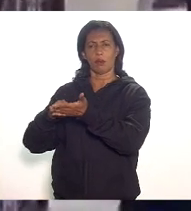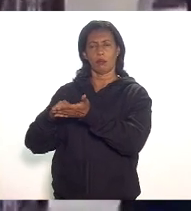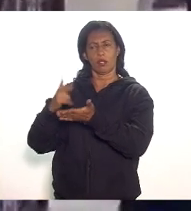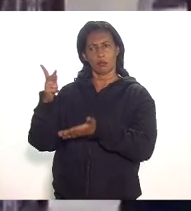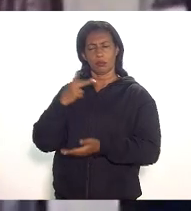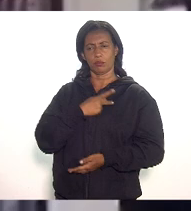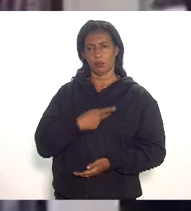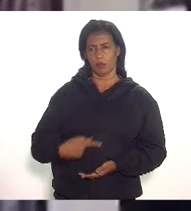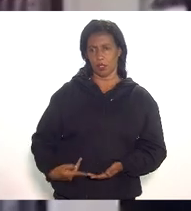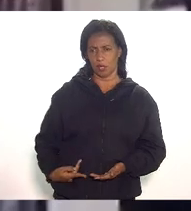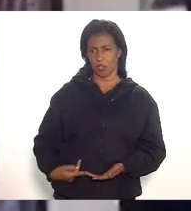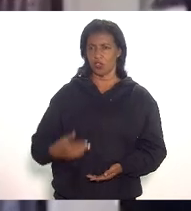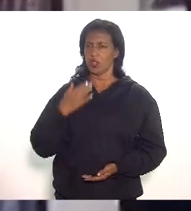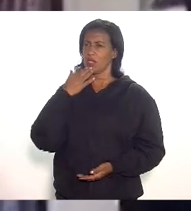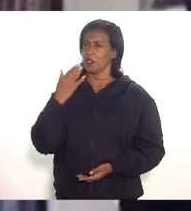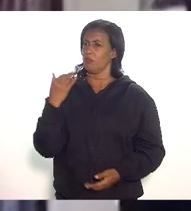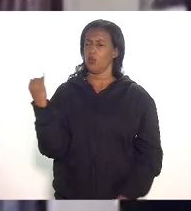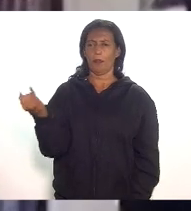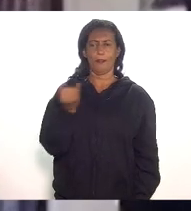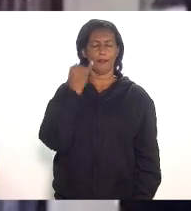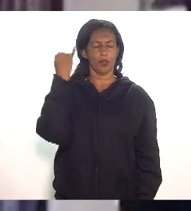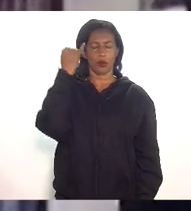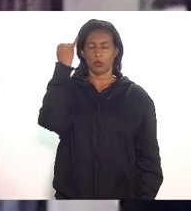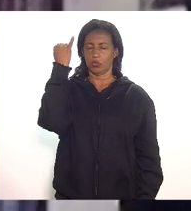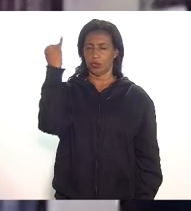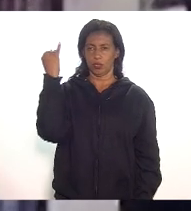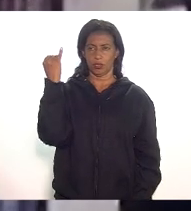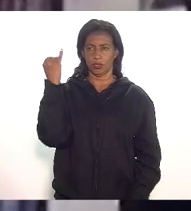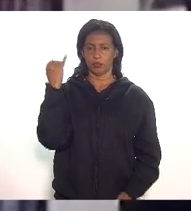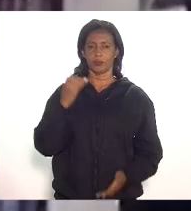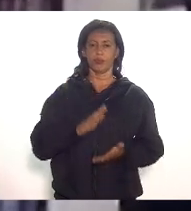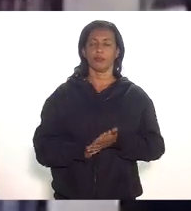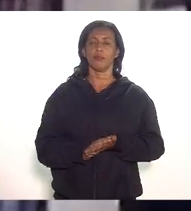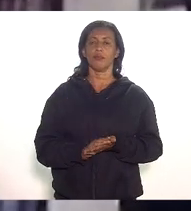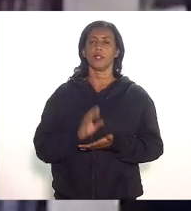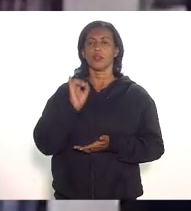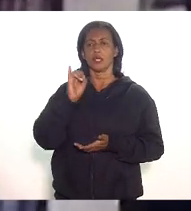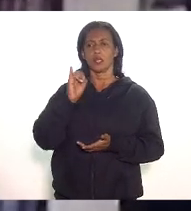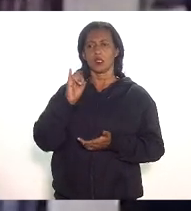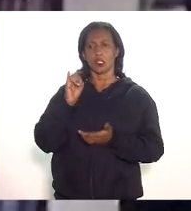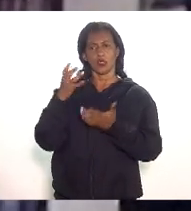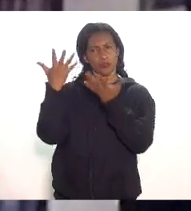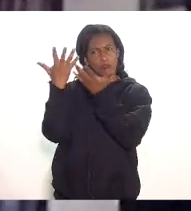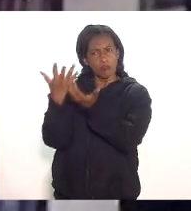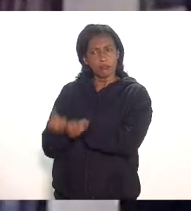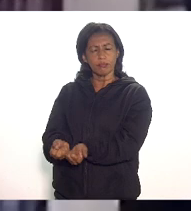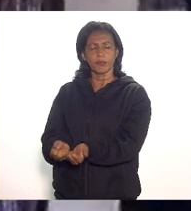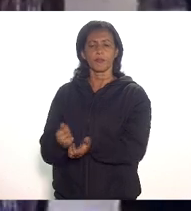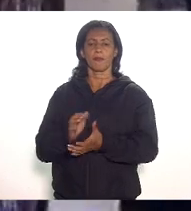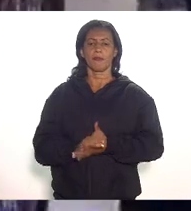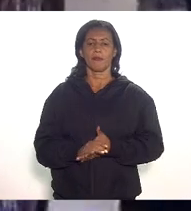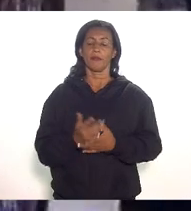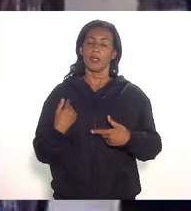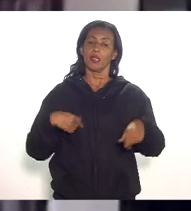essa solicitação eu acho importantíssima que seja atendida e também